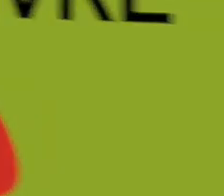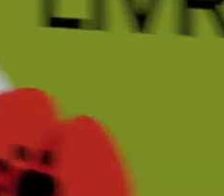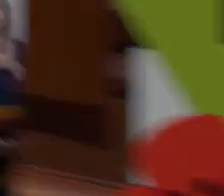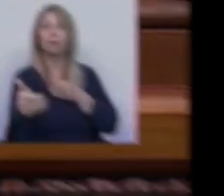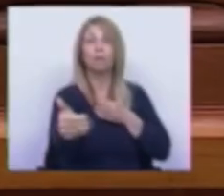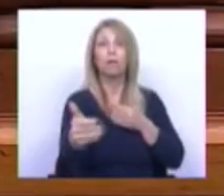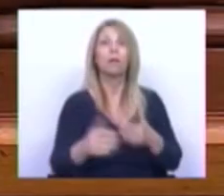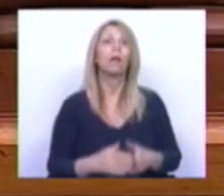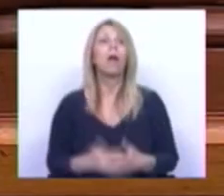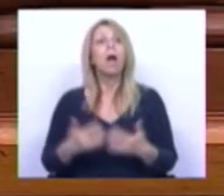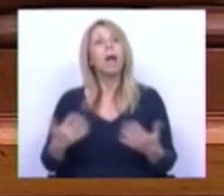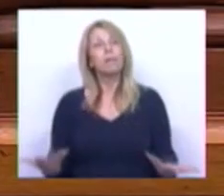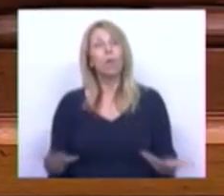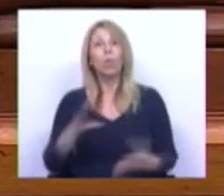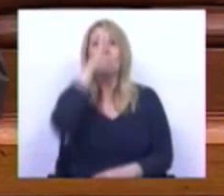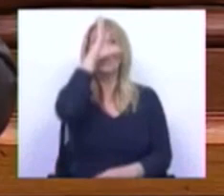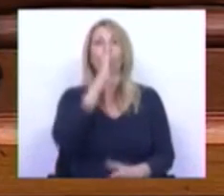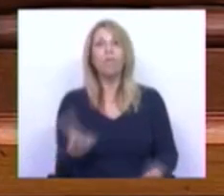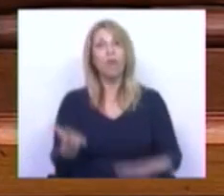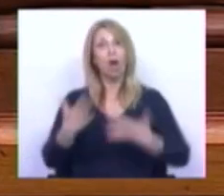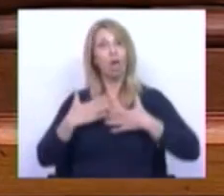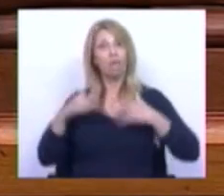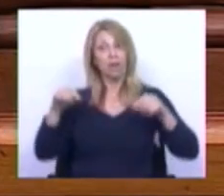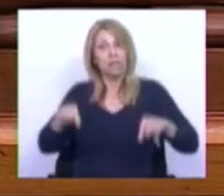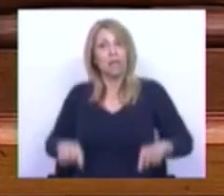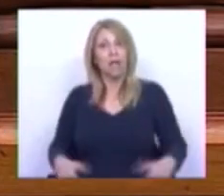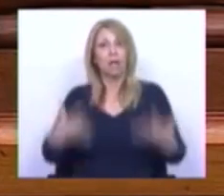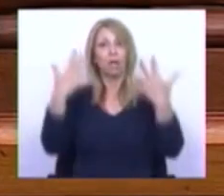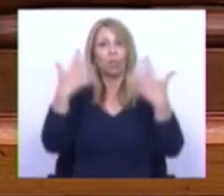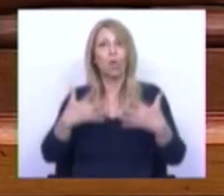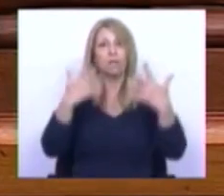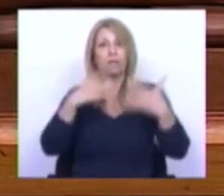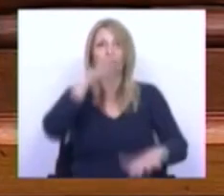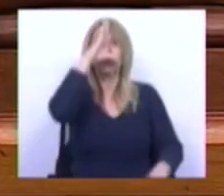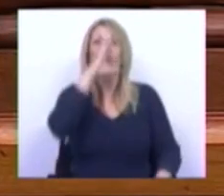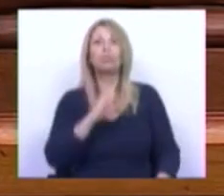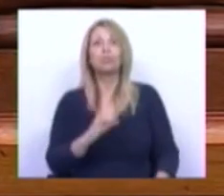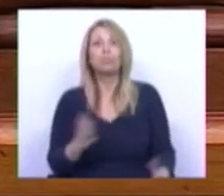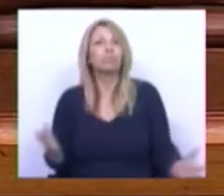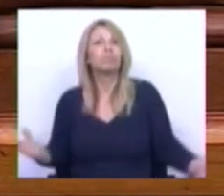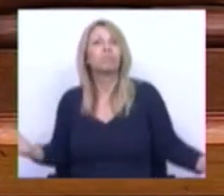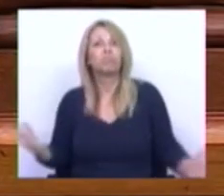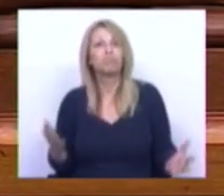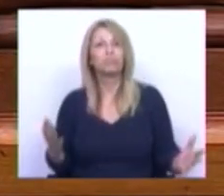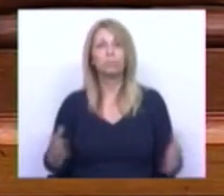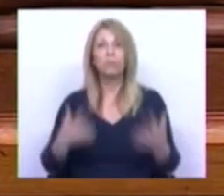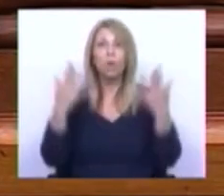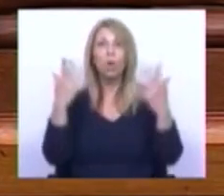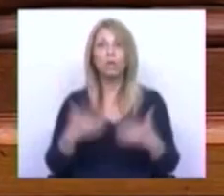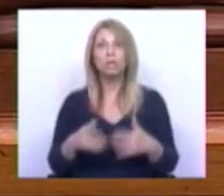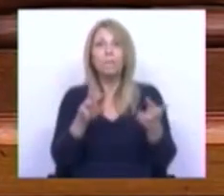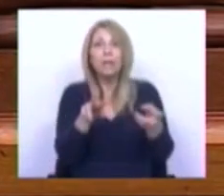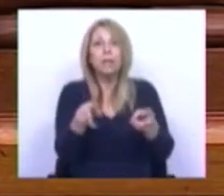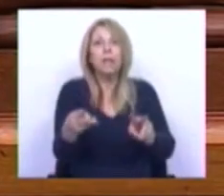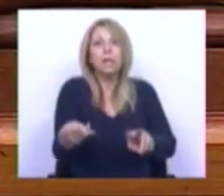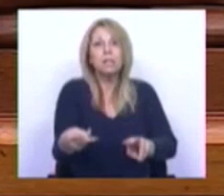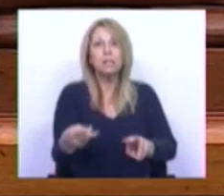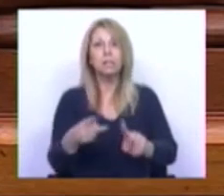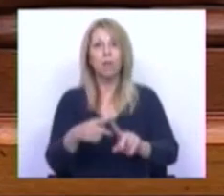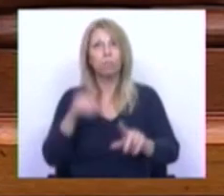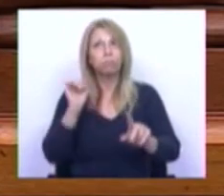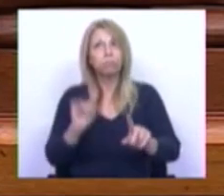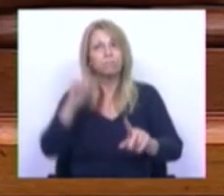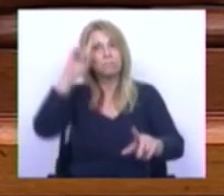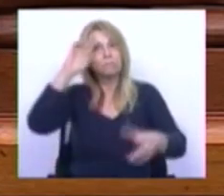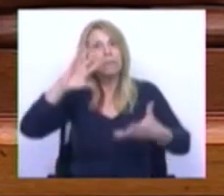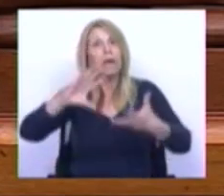O que o Governo nos oferece aqui neste orçamento é um orçamento de transição em plena crise geopolítica